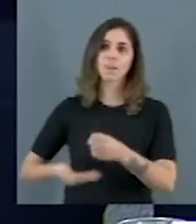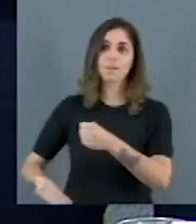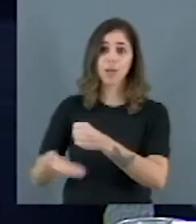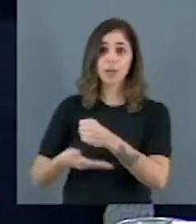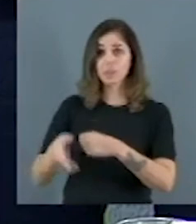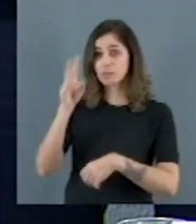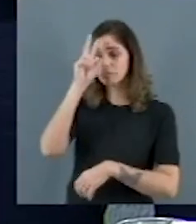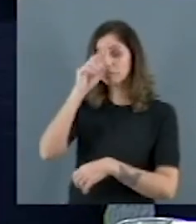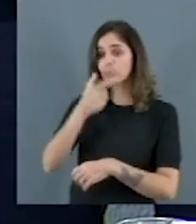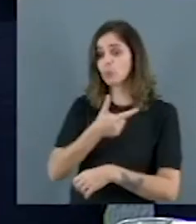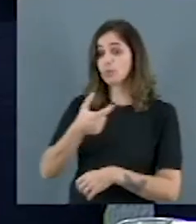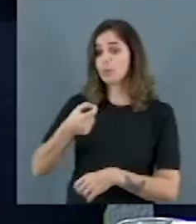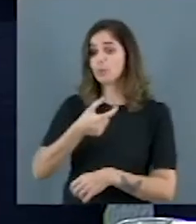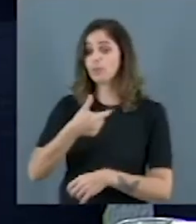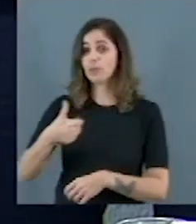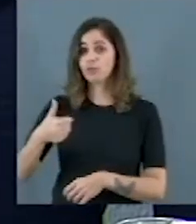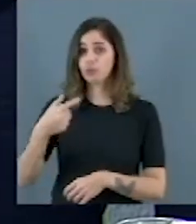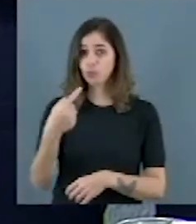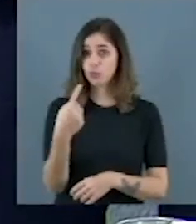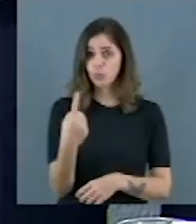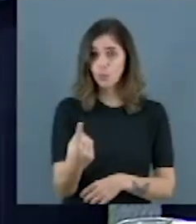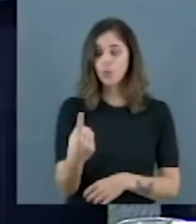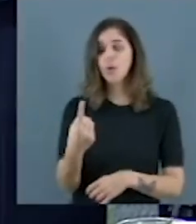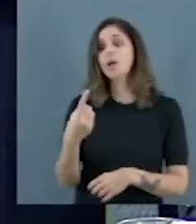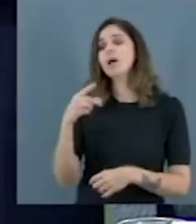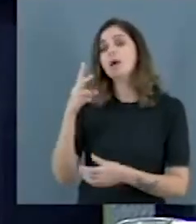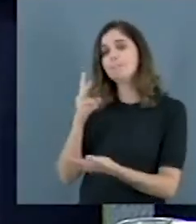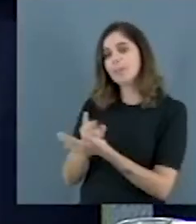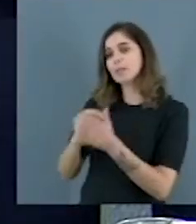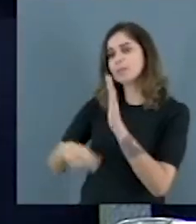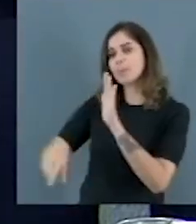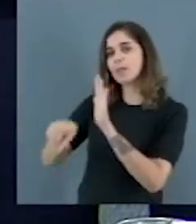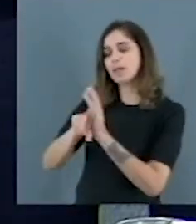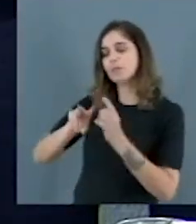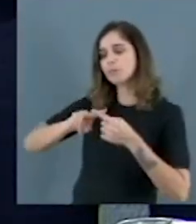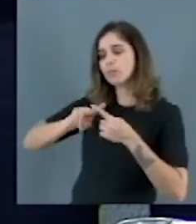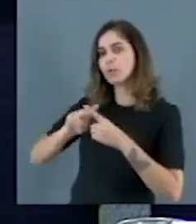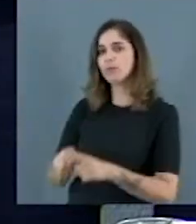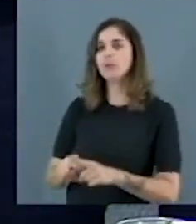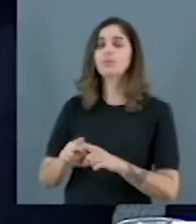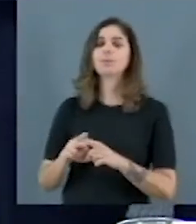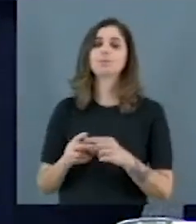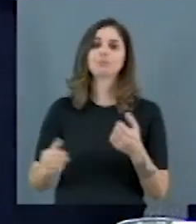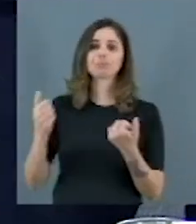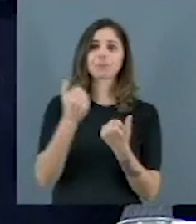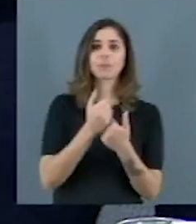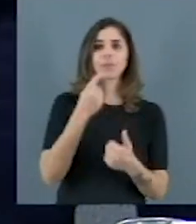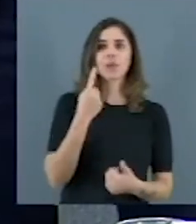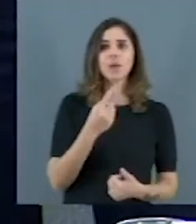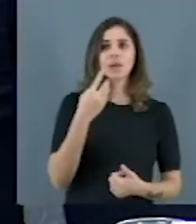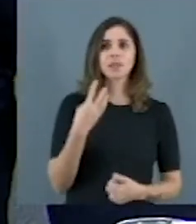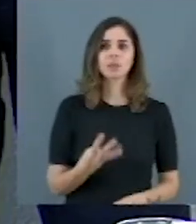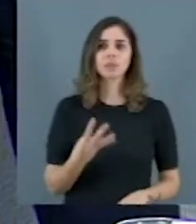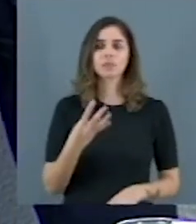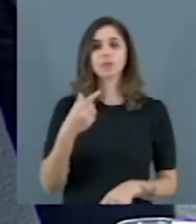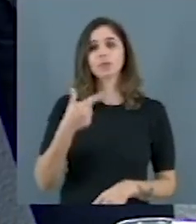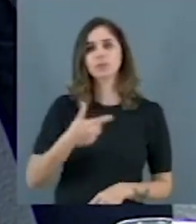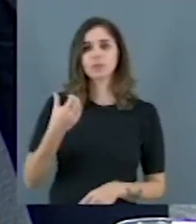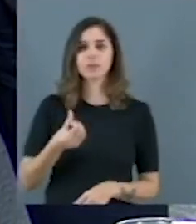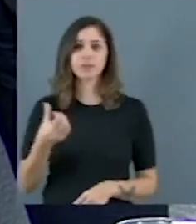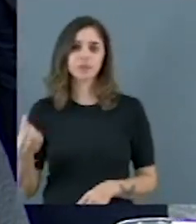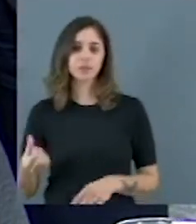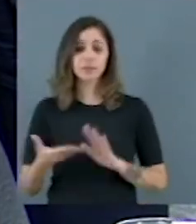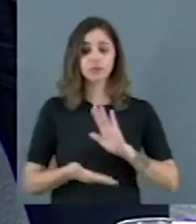2021, essa mesma lei foi reformada, a partir da Lei 14.276, retirando a